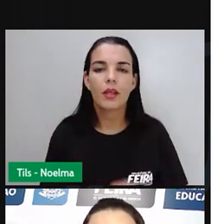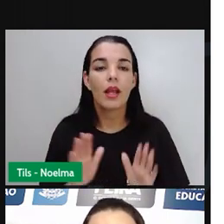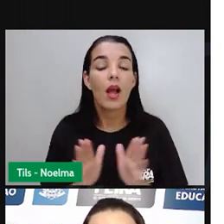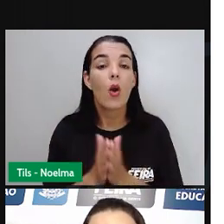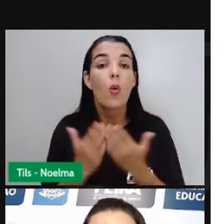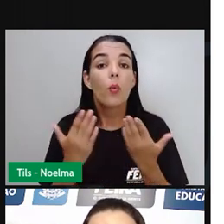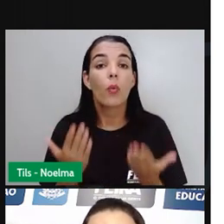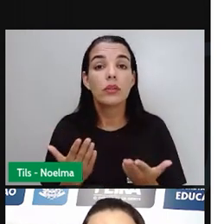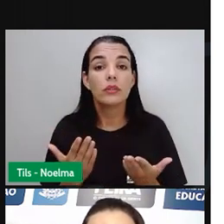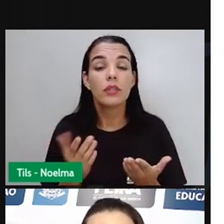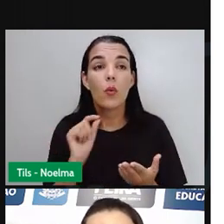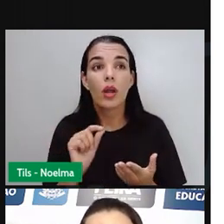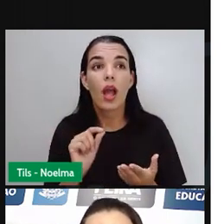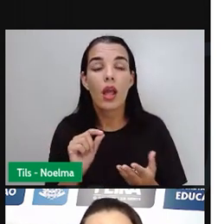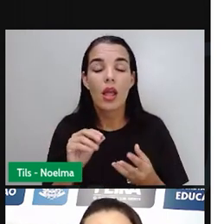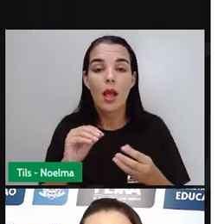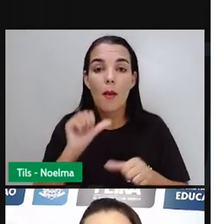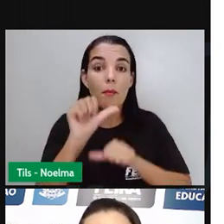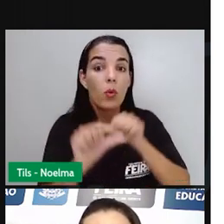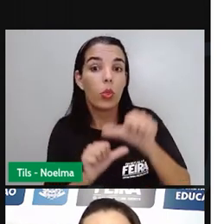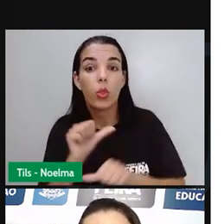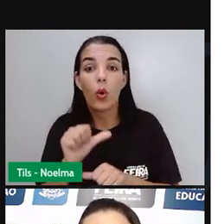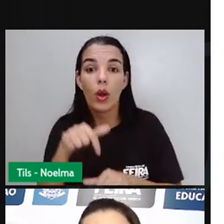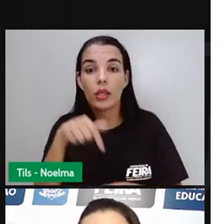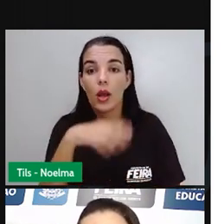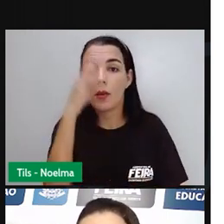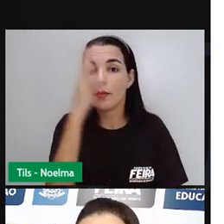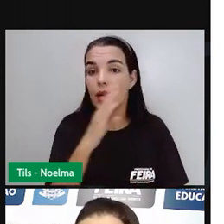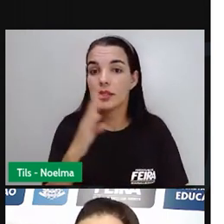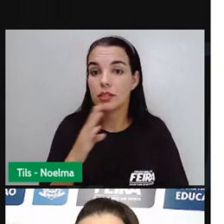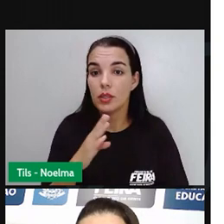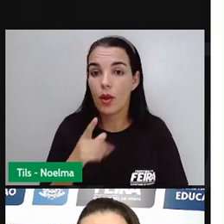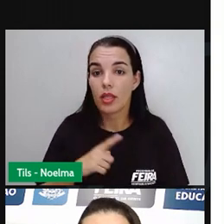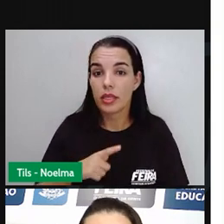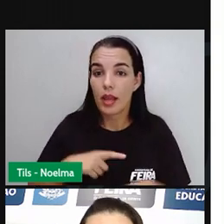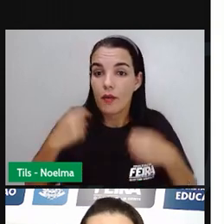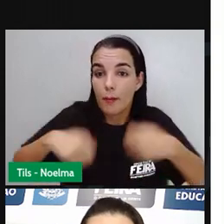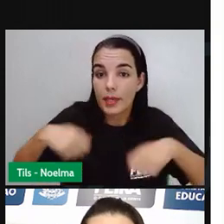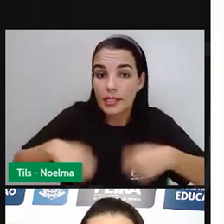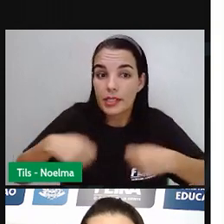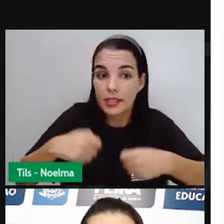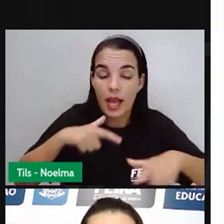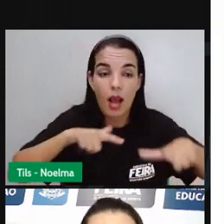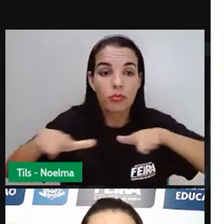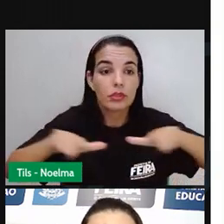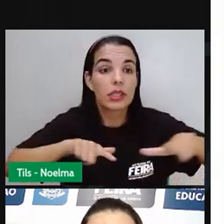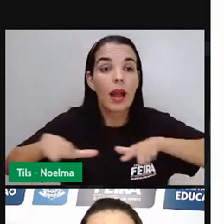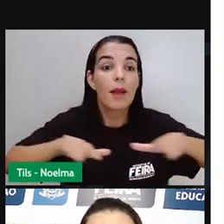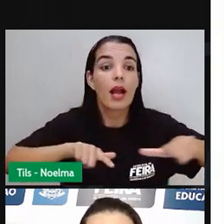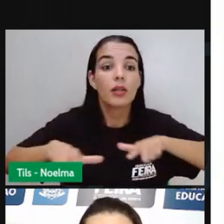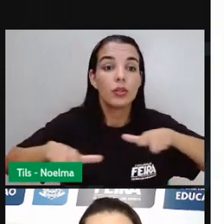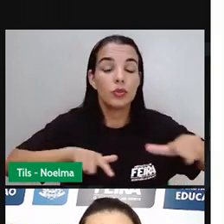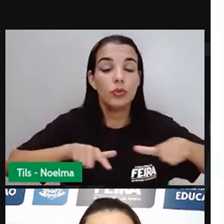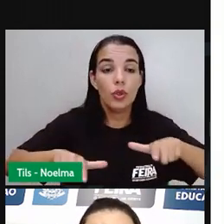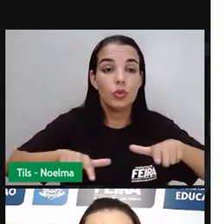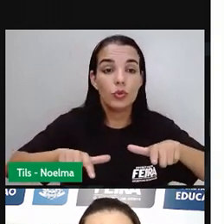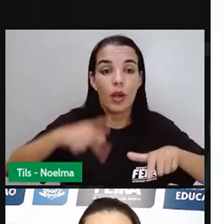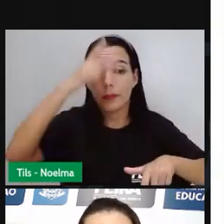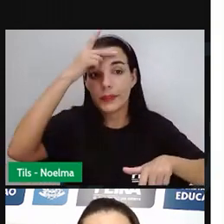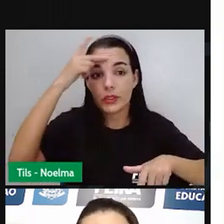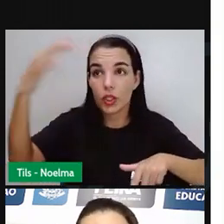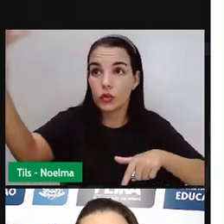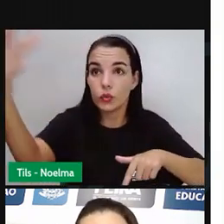Quais mudanças ocorridas no Brasil criaram a necessidade do trabalhador imigrante? Uma das condições das